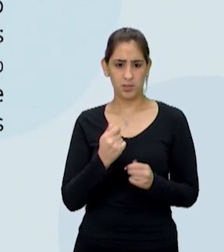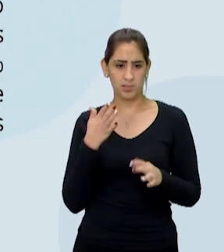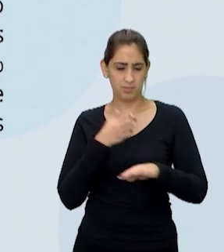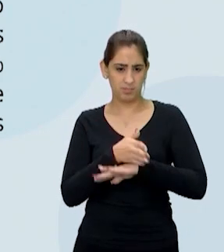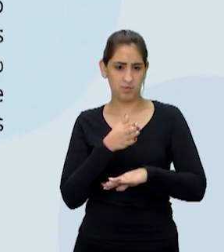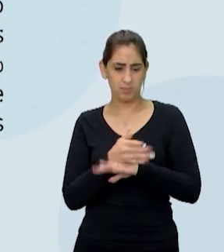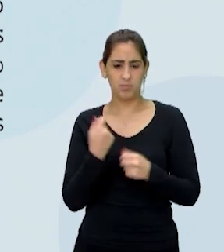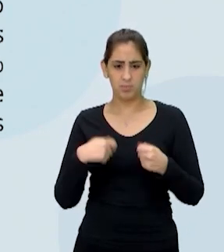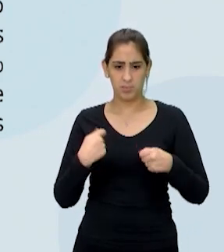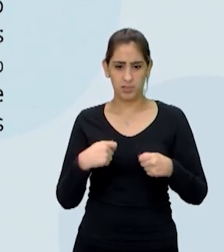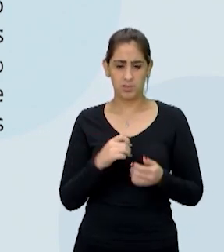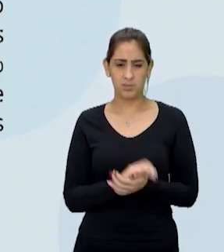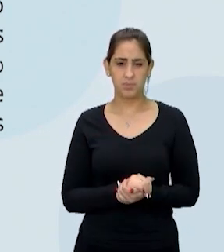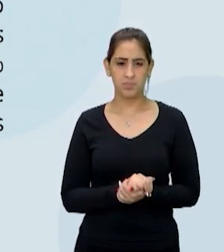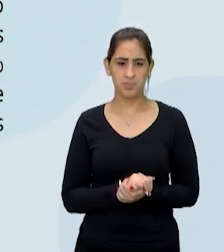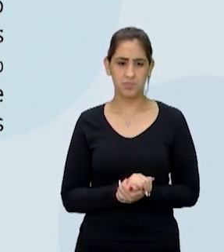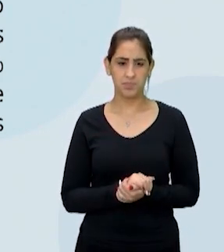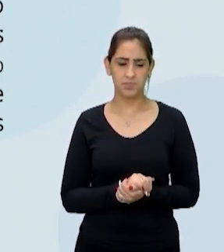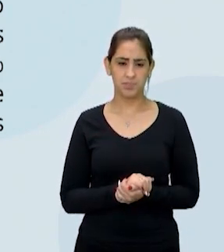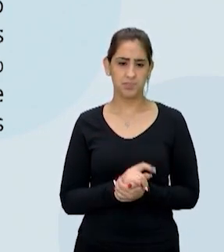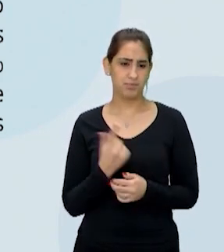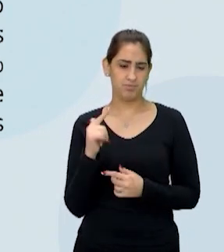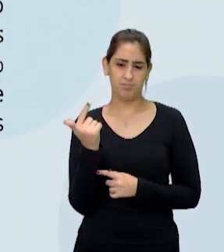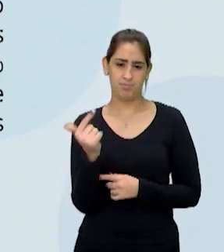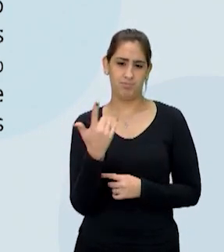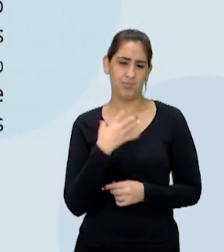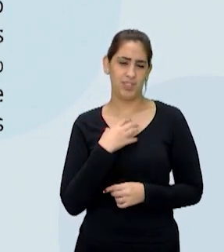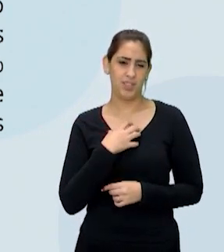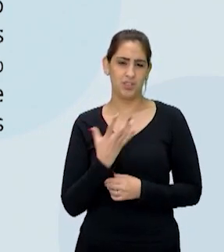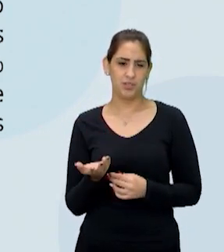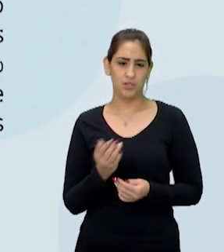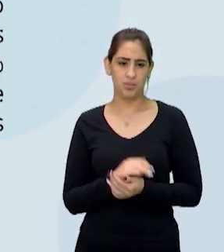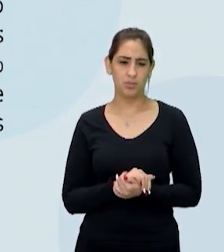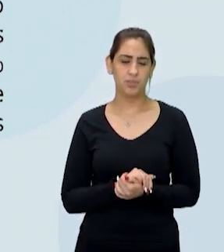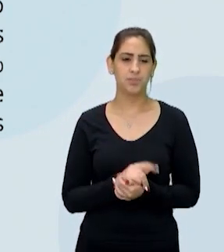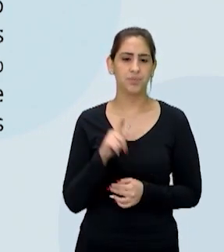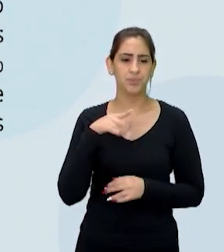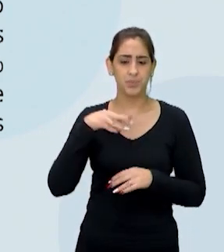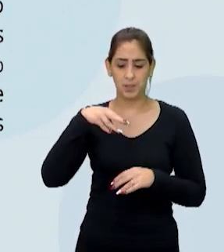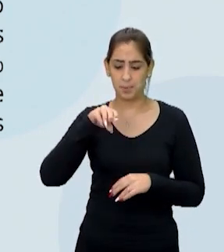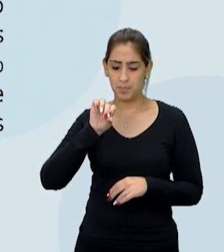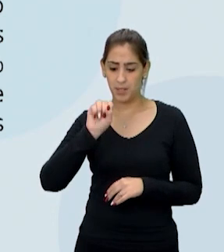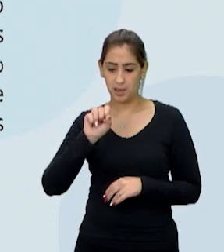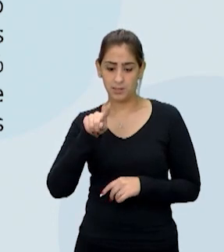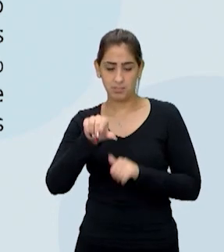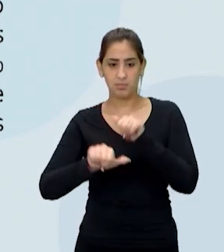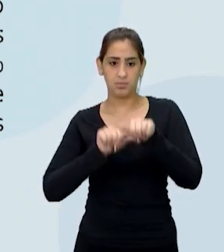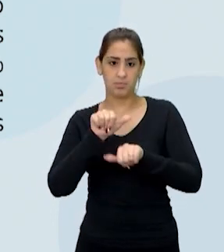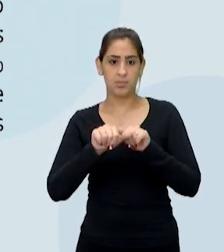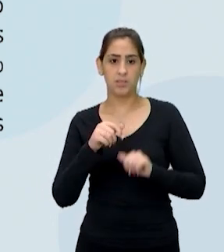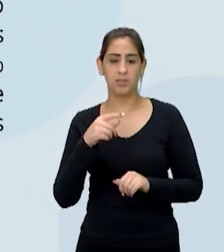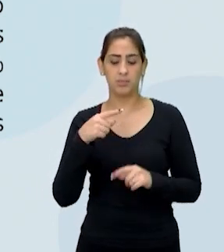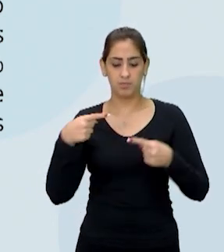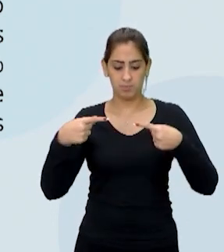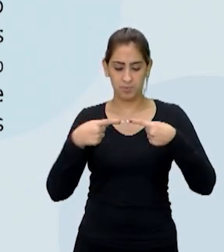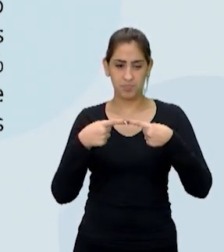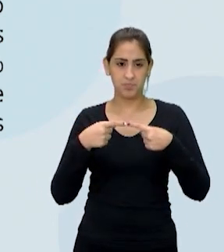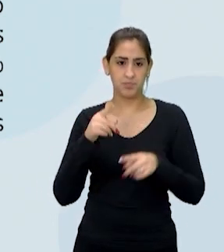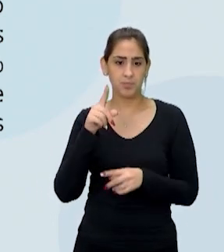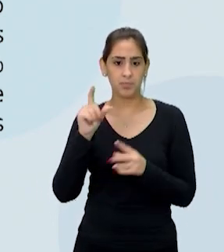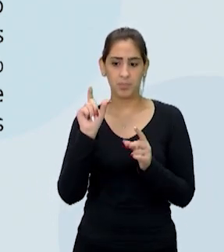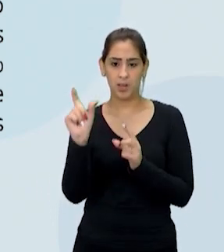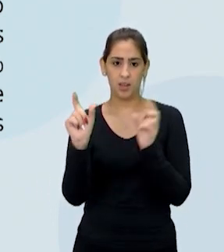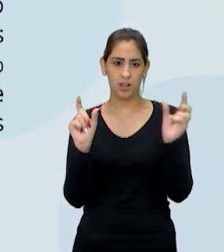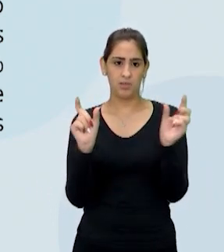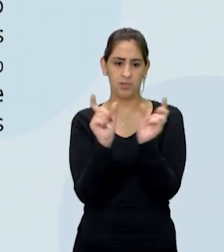enfrentada, teria sentido, professor Mauro? Não. Então, esse mas é o que dá o sentido, é o que liga. Depois